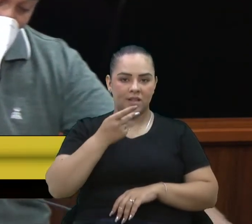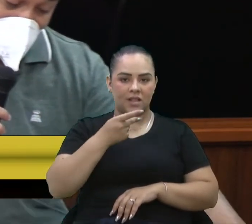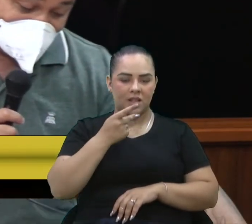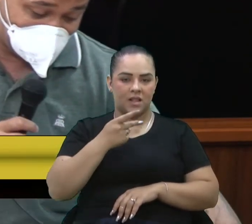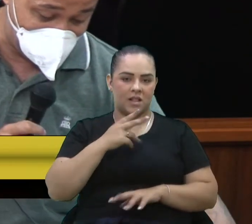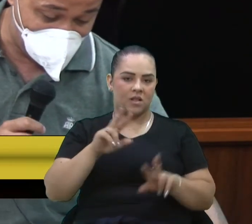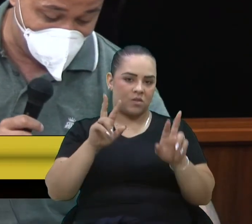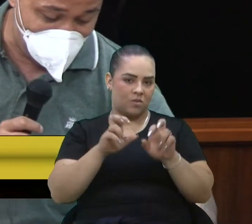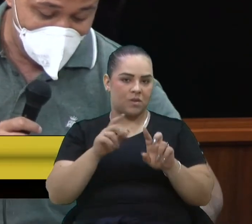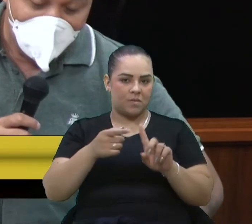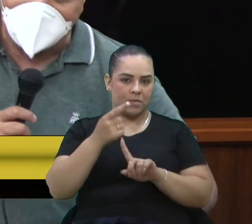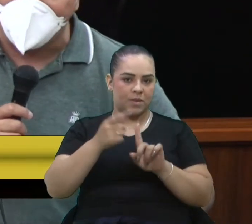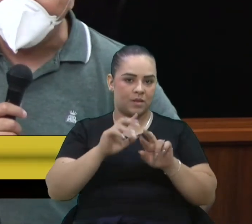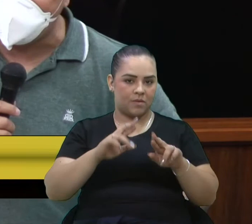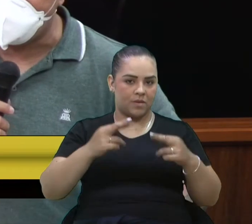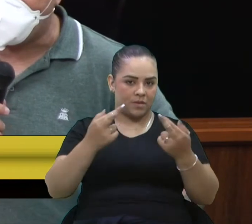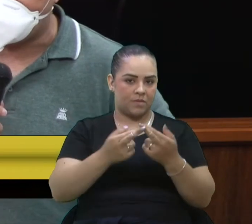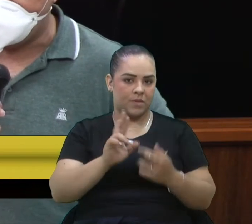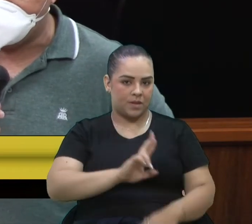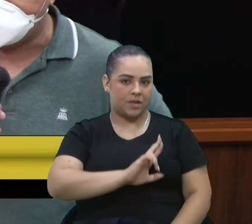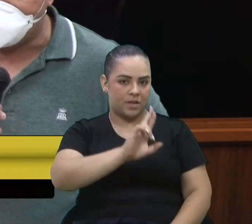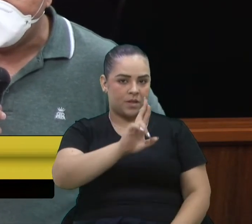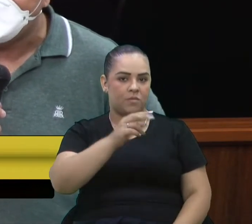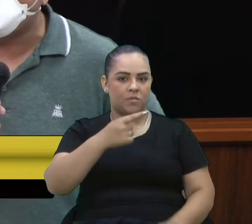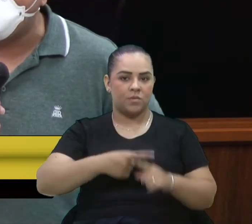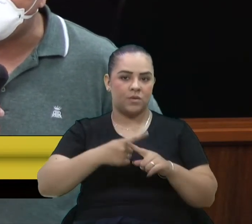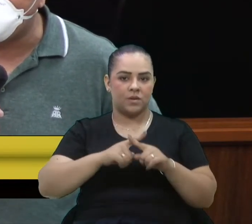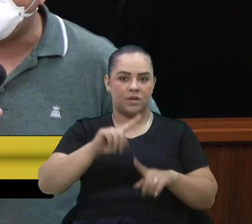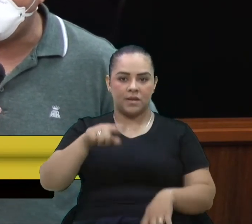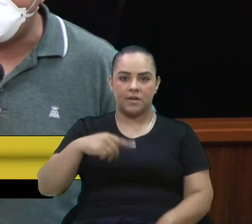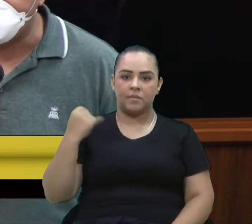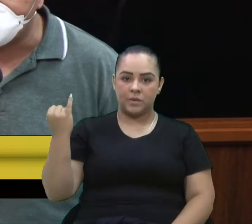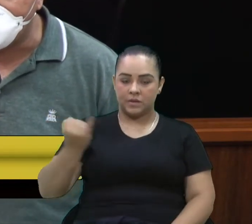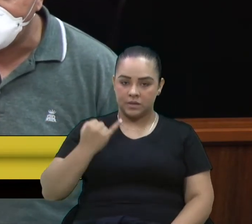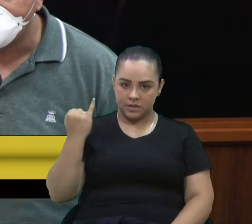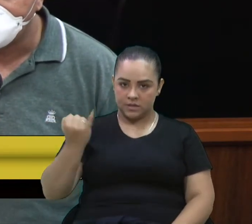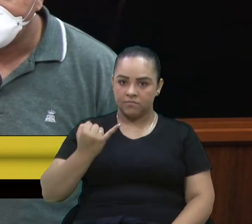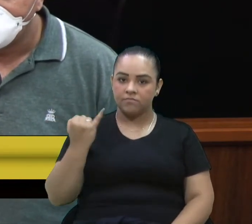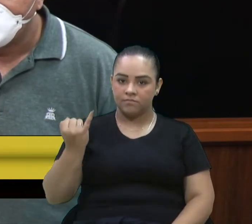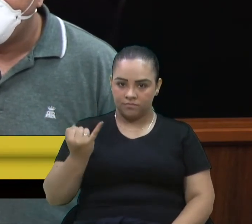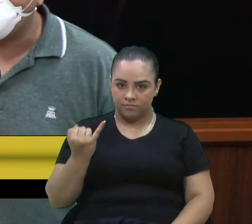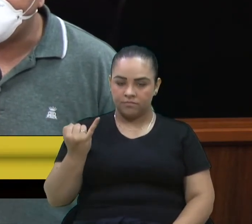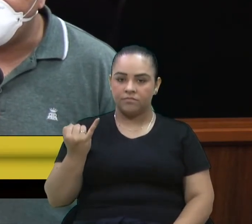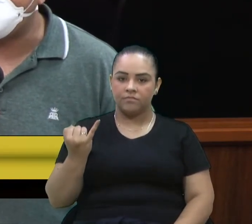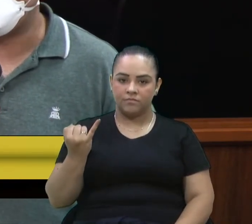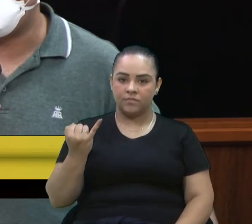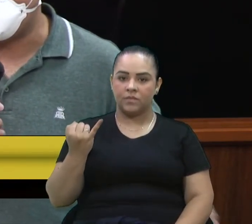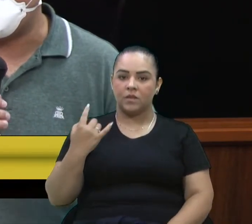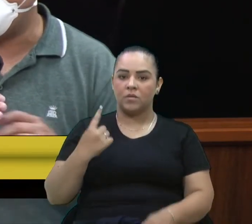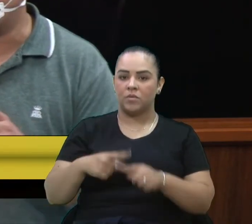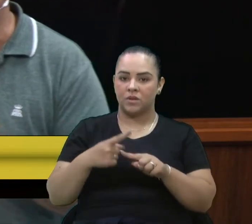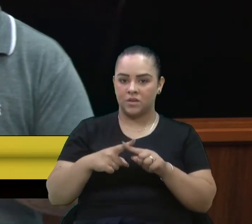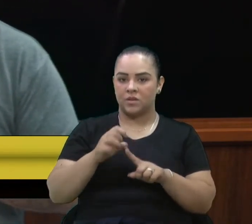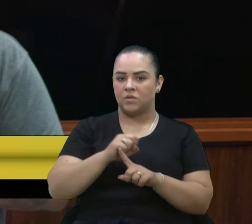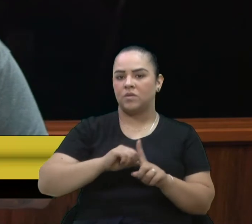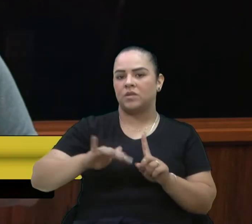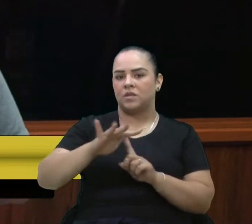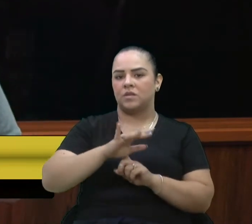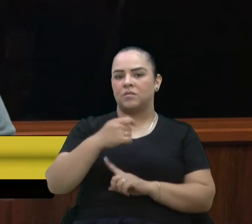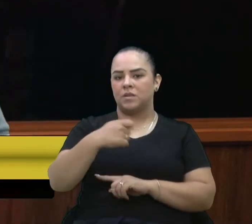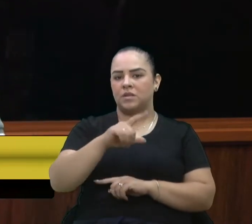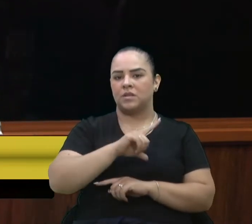sessão representativa, dada a importância, dada a premência, porque a sociedade precisa de